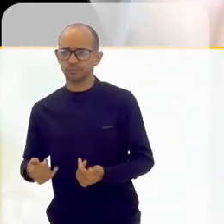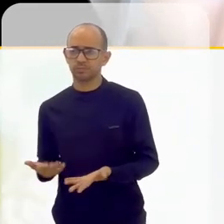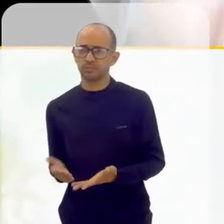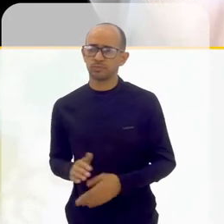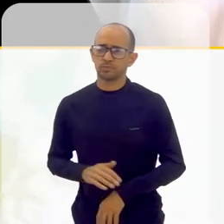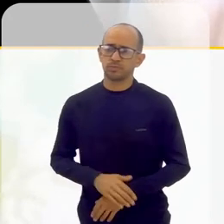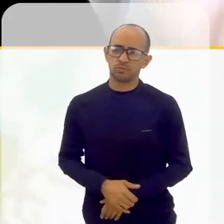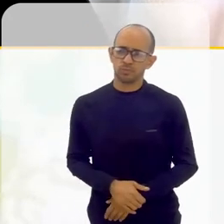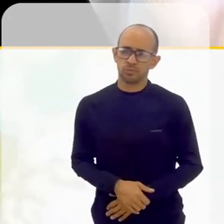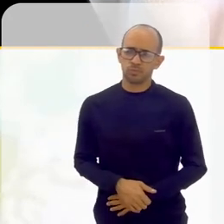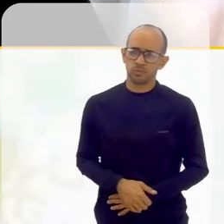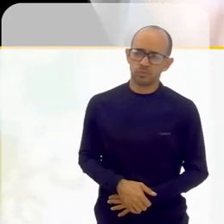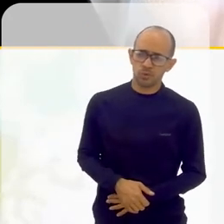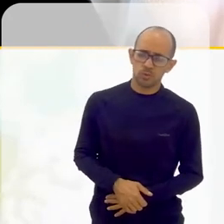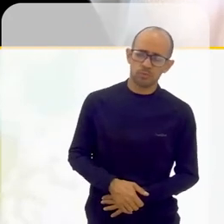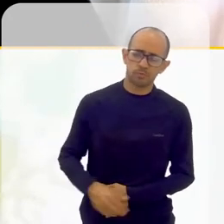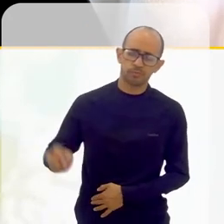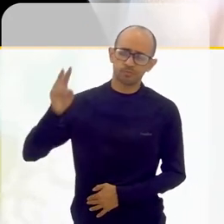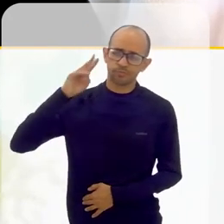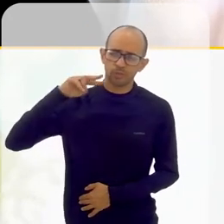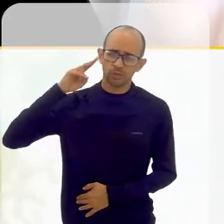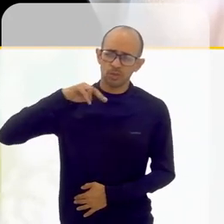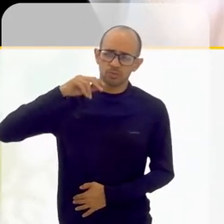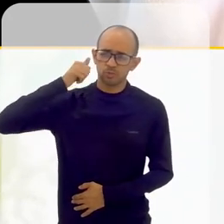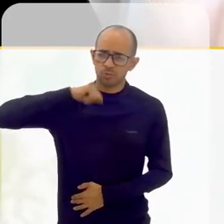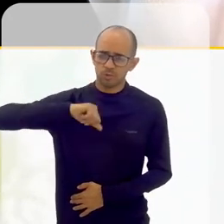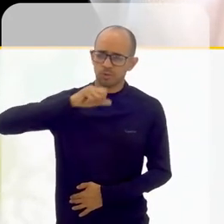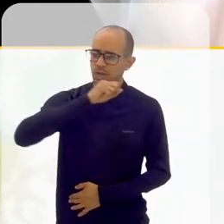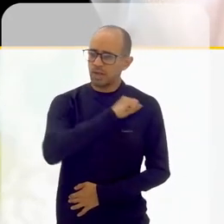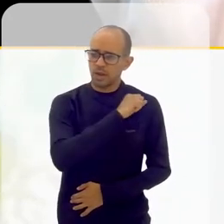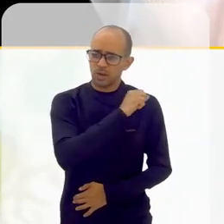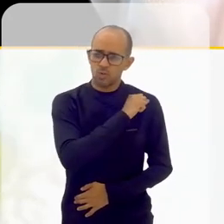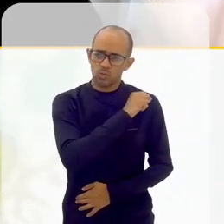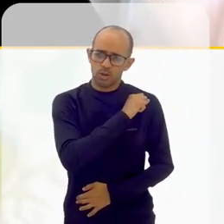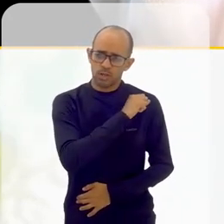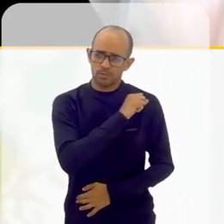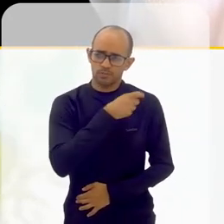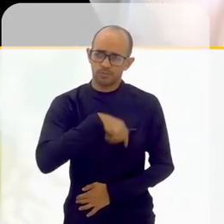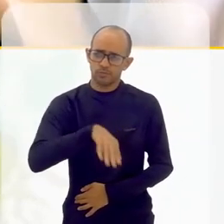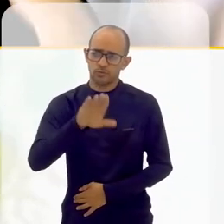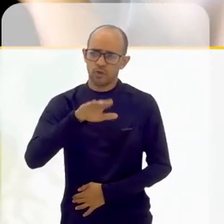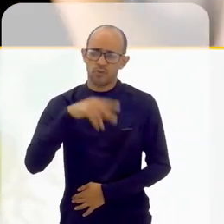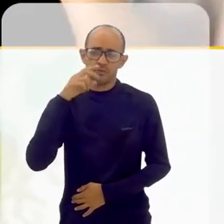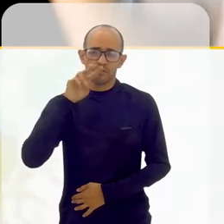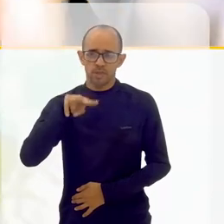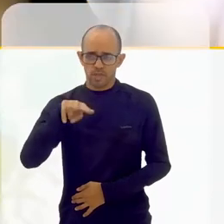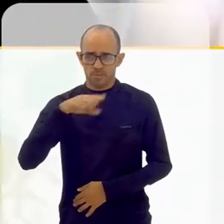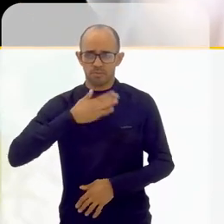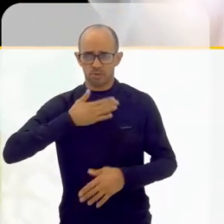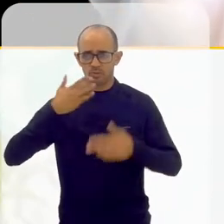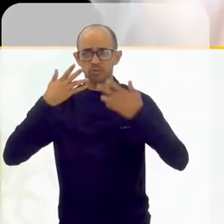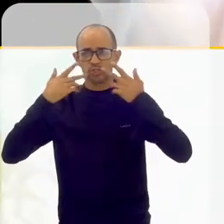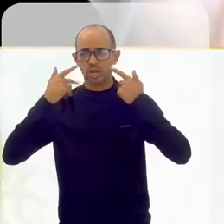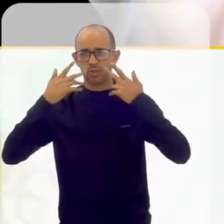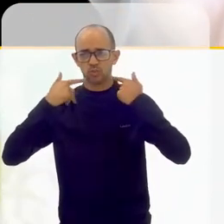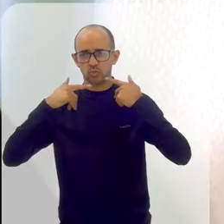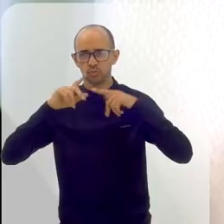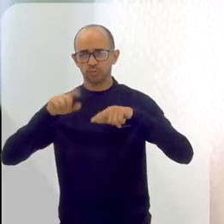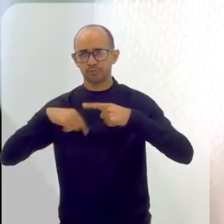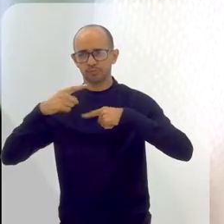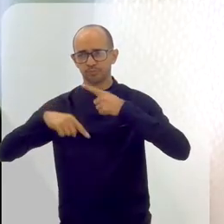Então, eu lembro de uma aluna que foi assistir o meu espetáculo